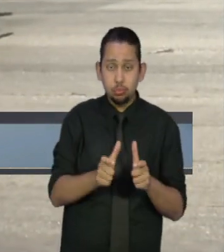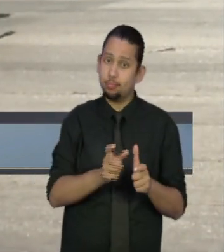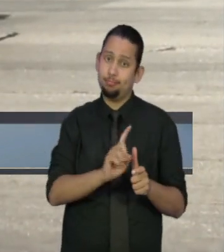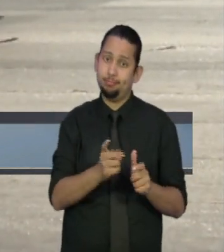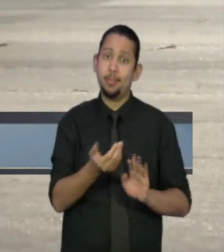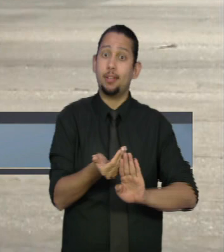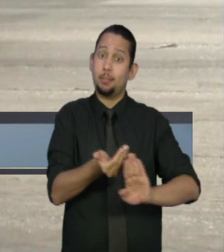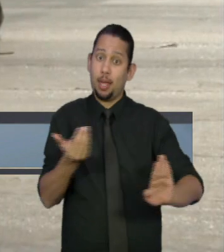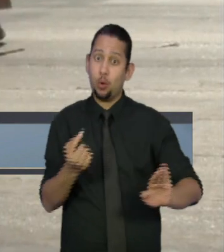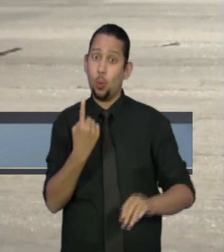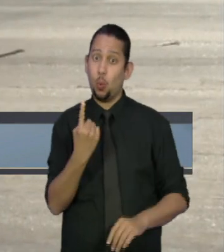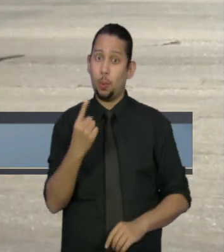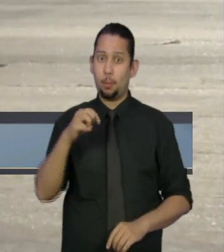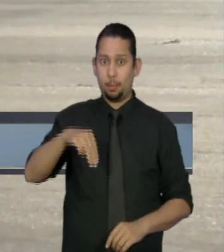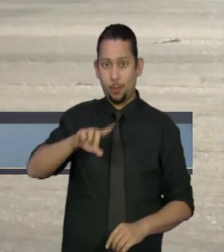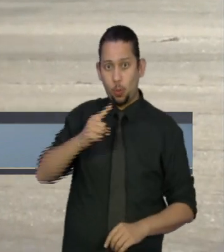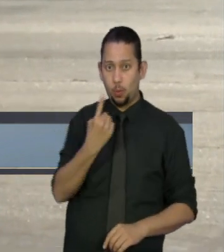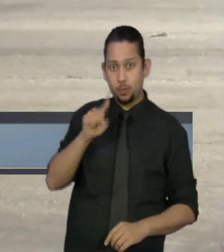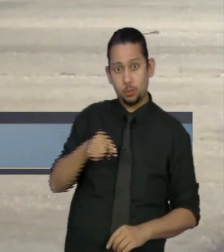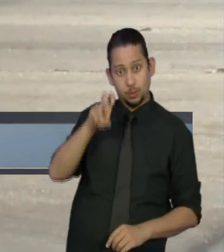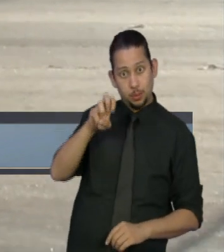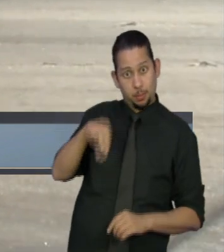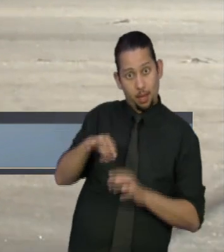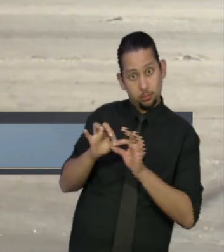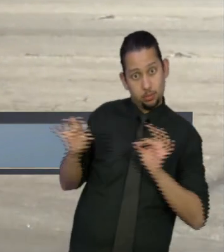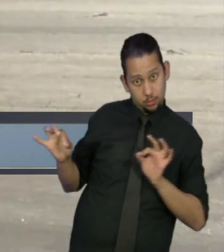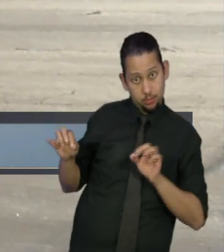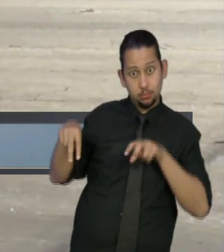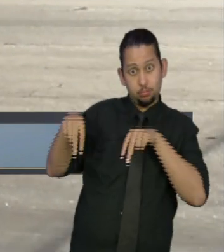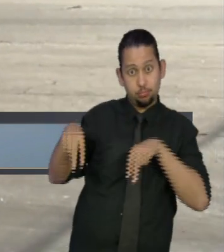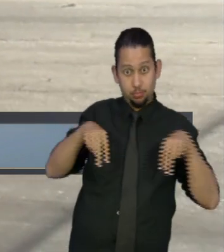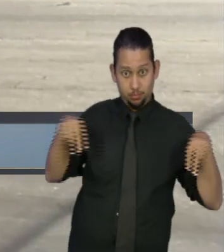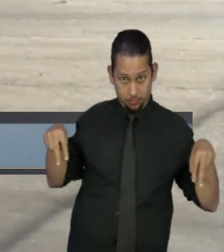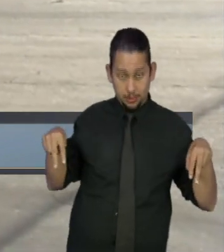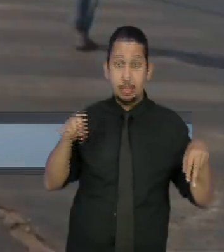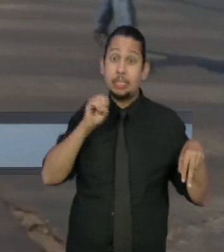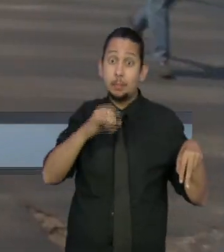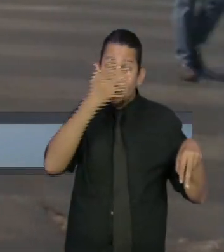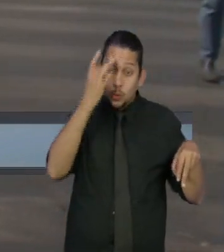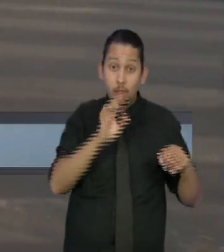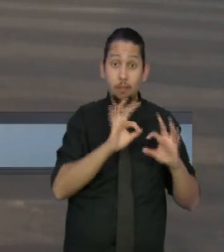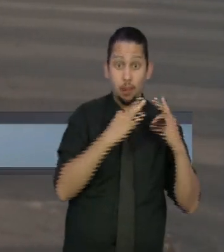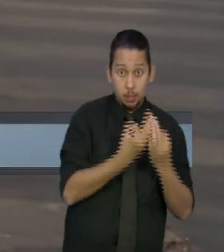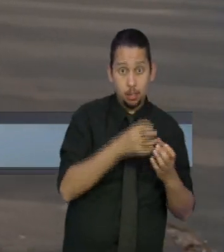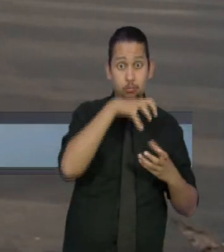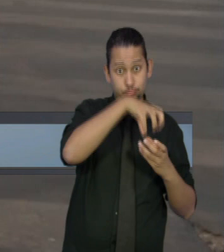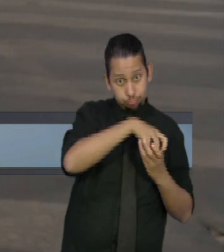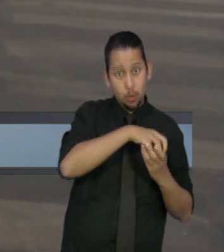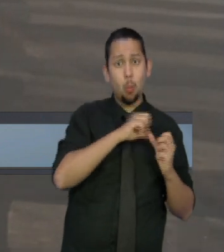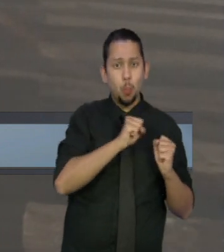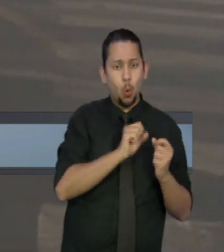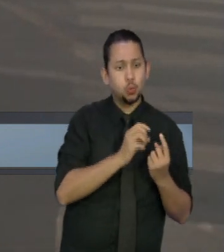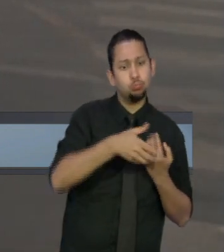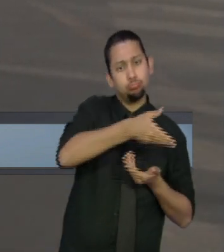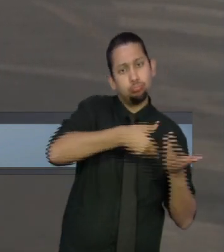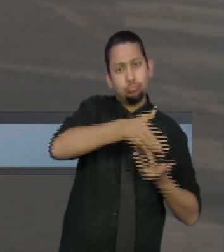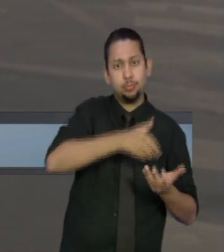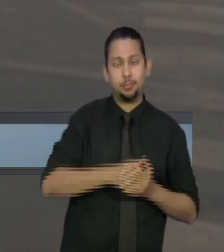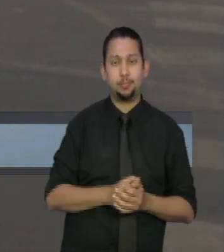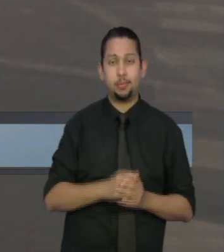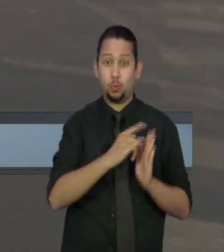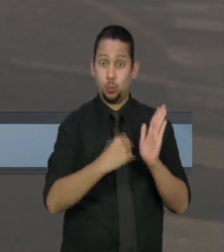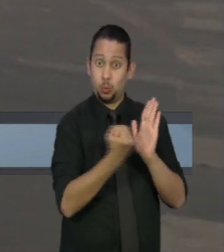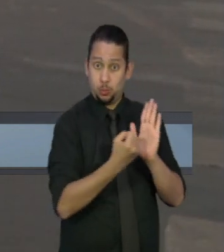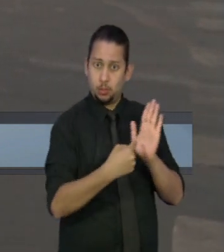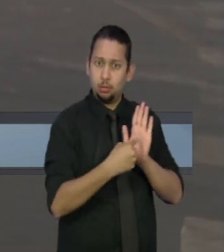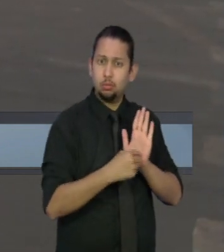mínimo de 1,5m entre uma e outra, com exceção de membros da mesma família. O documento também libera o exercício de